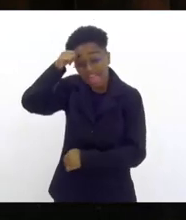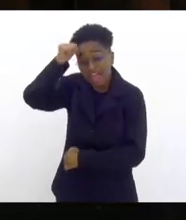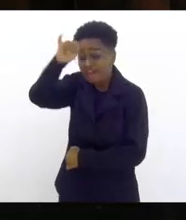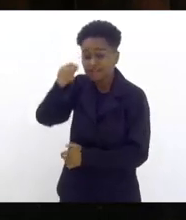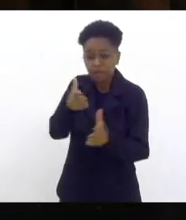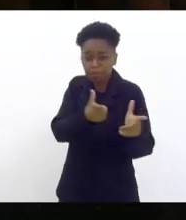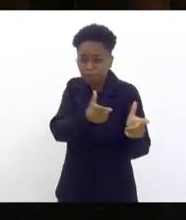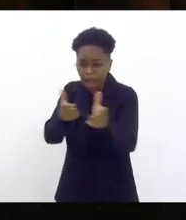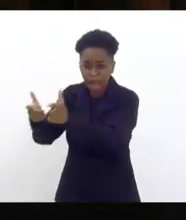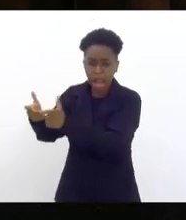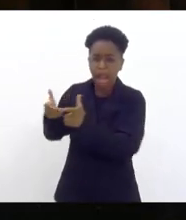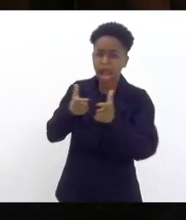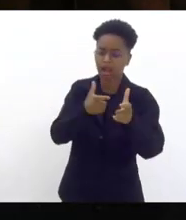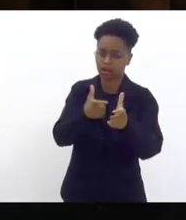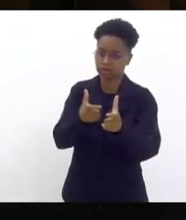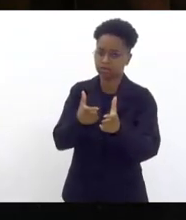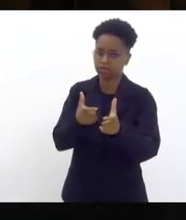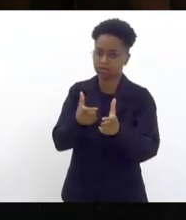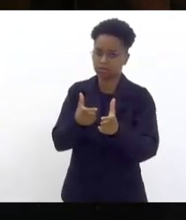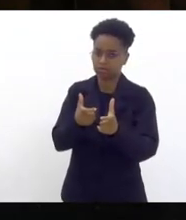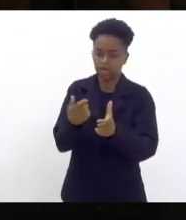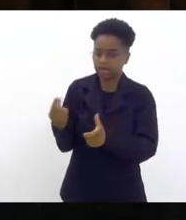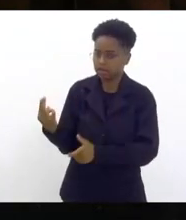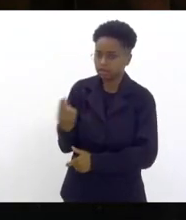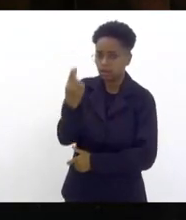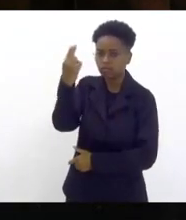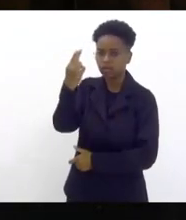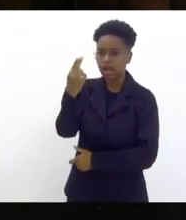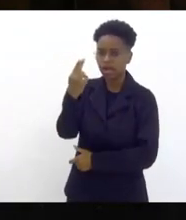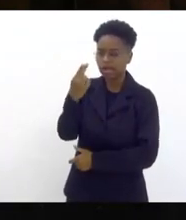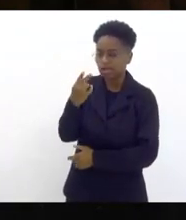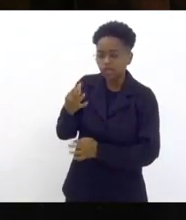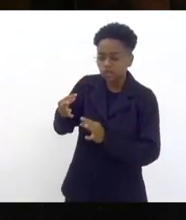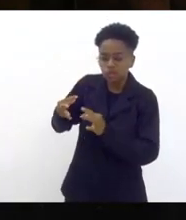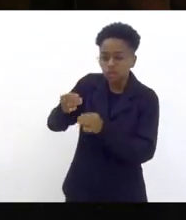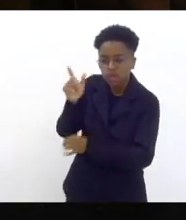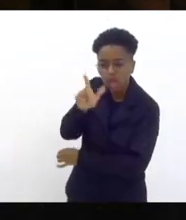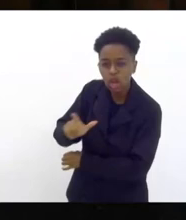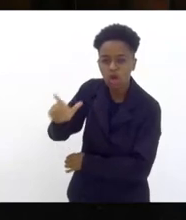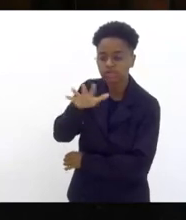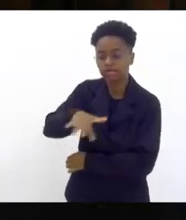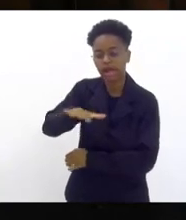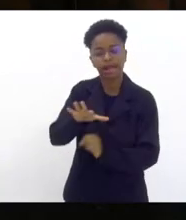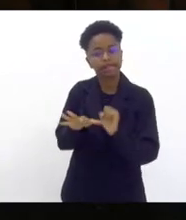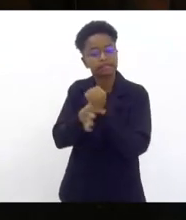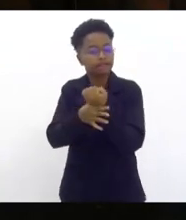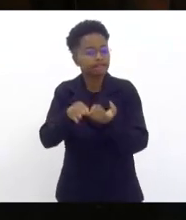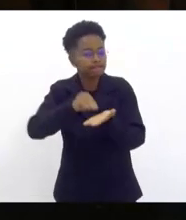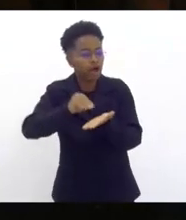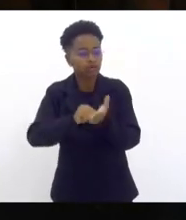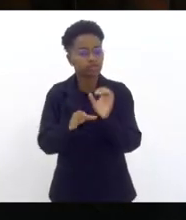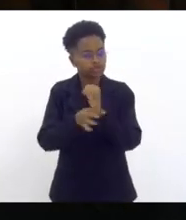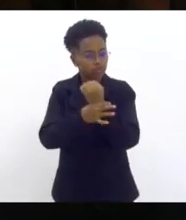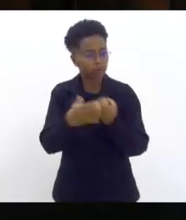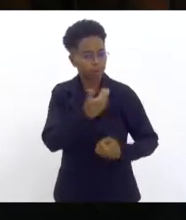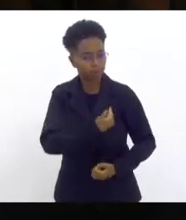tiroteios não é possível que toda a lógica de insegurança pública para mostrar